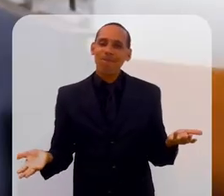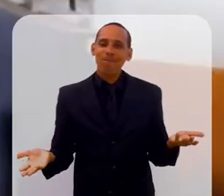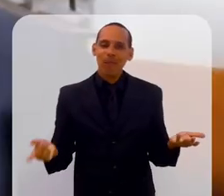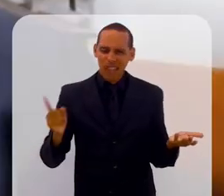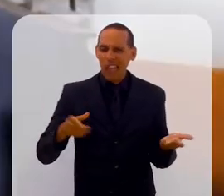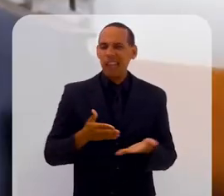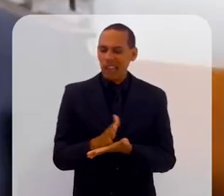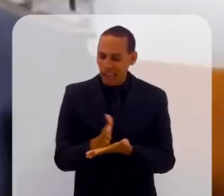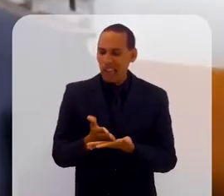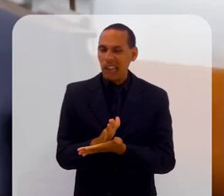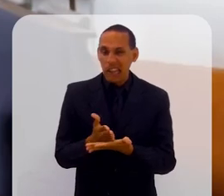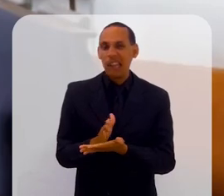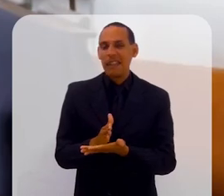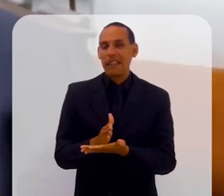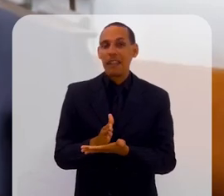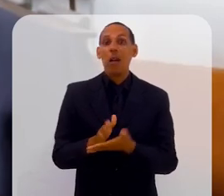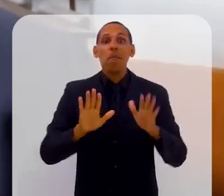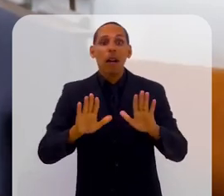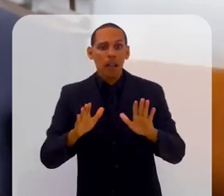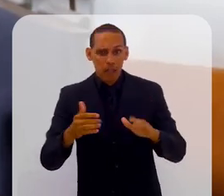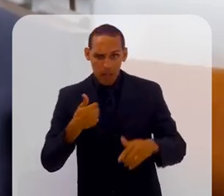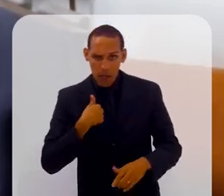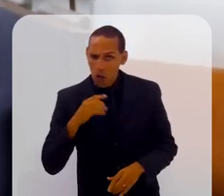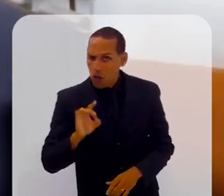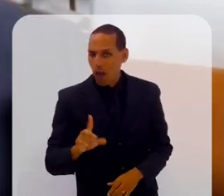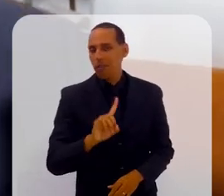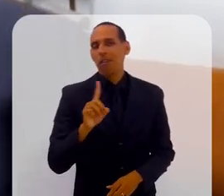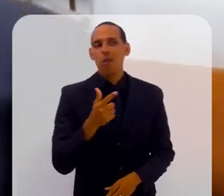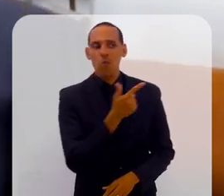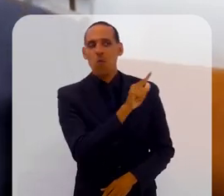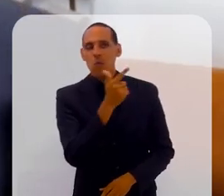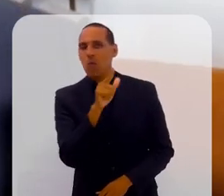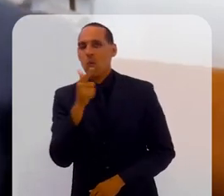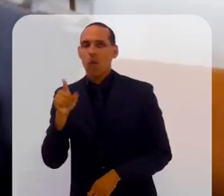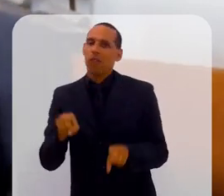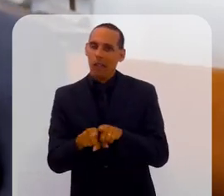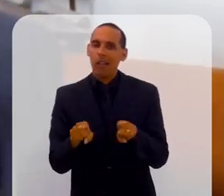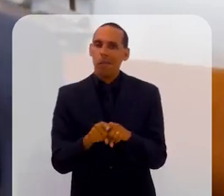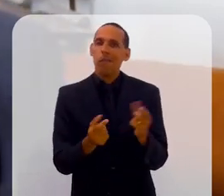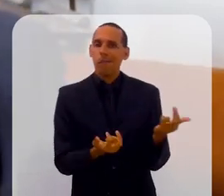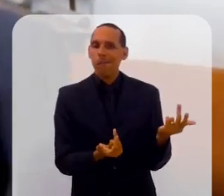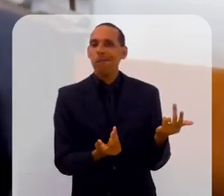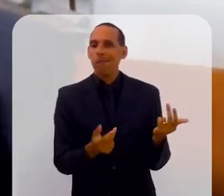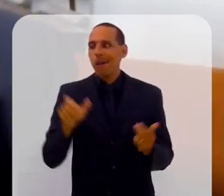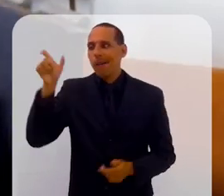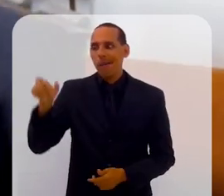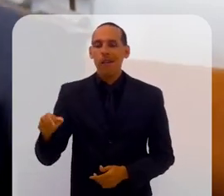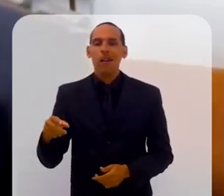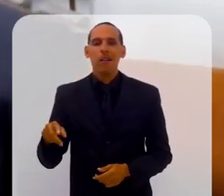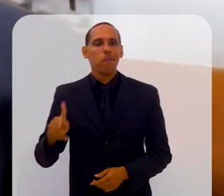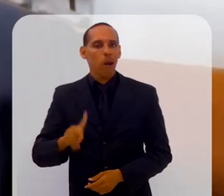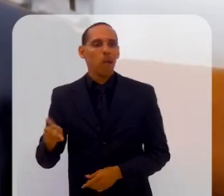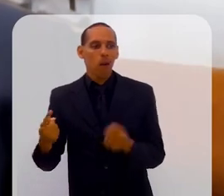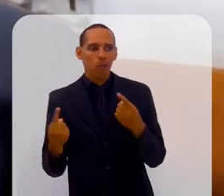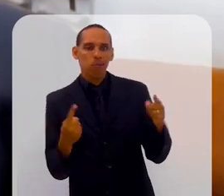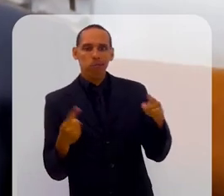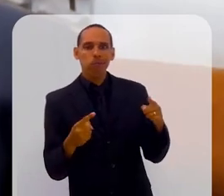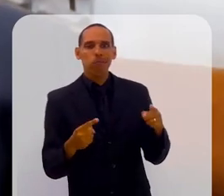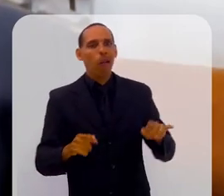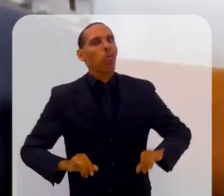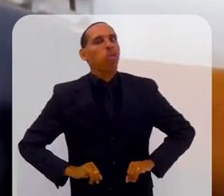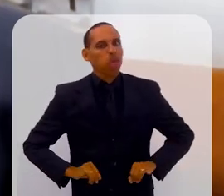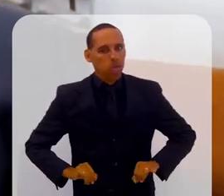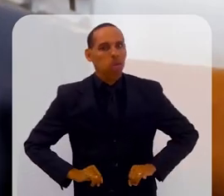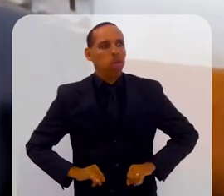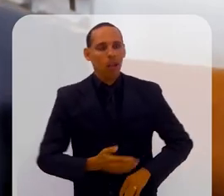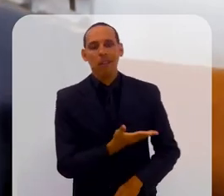situação super chata. Enfim, não era só comigo. Tinham outras pessoas que também sofreram na